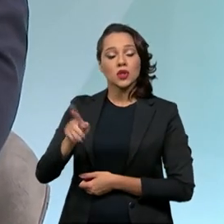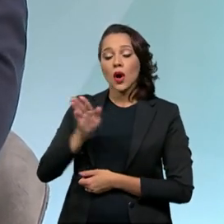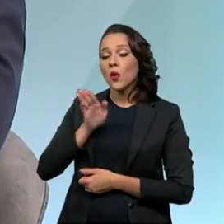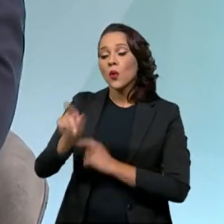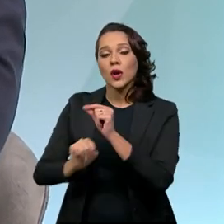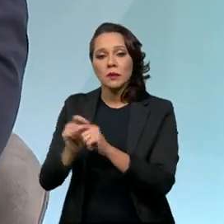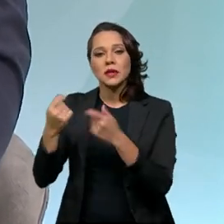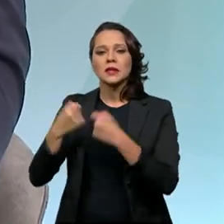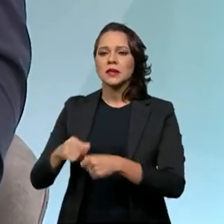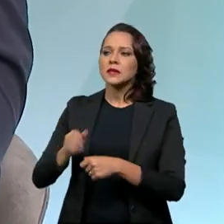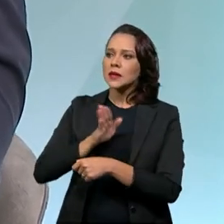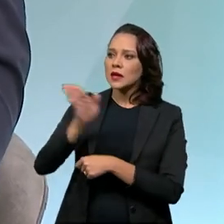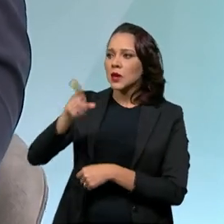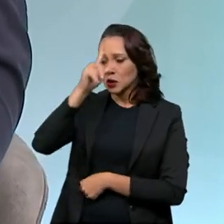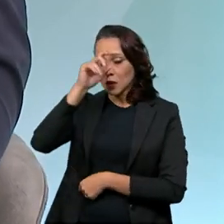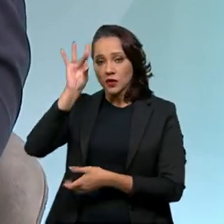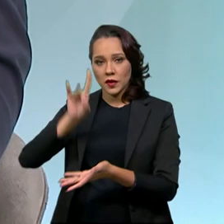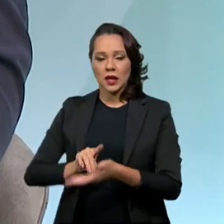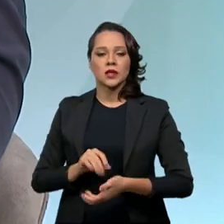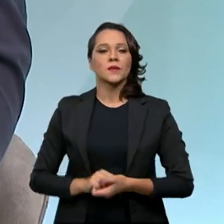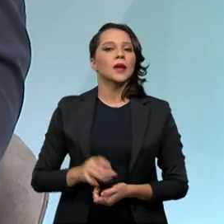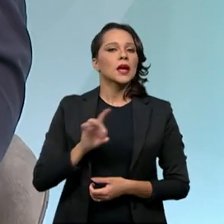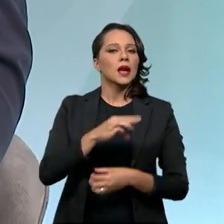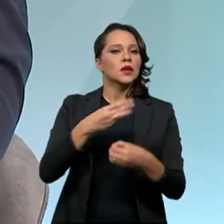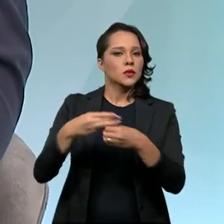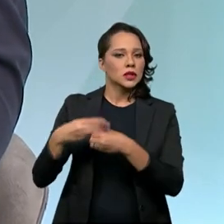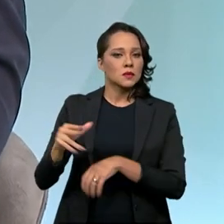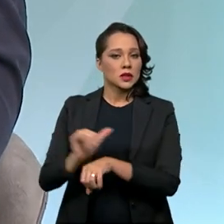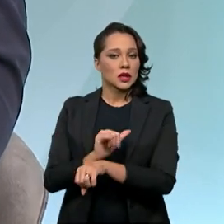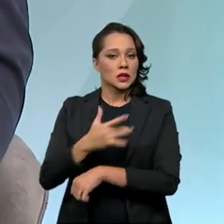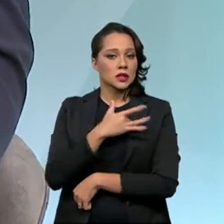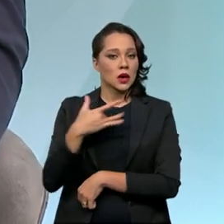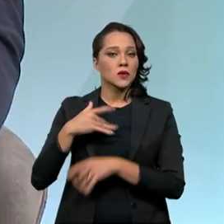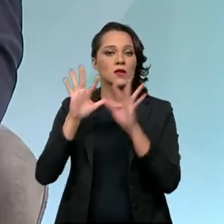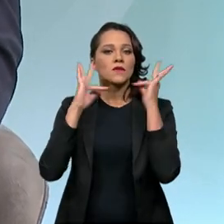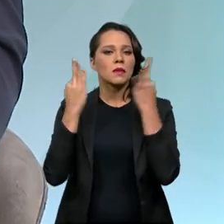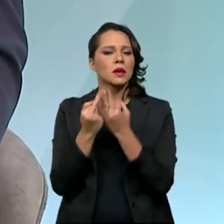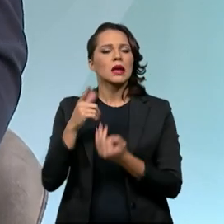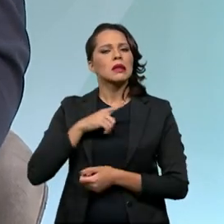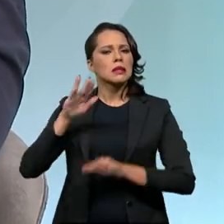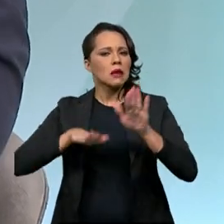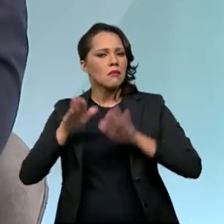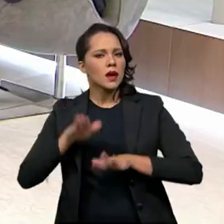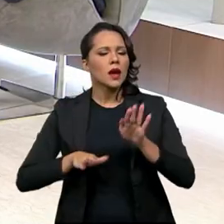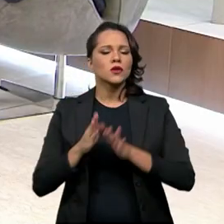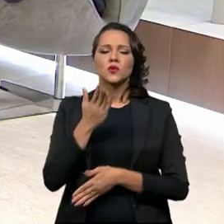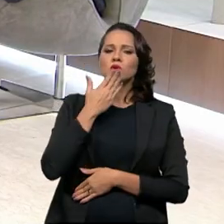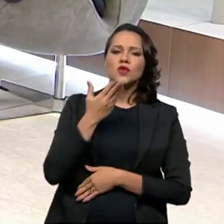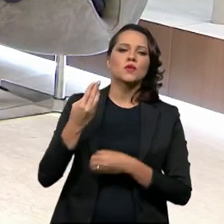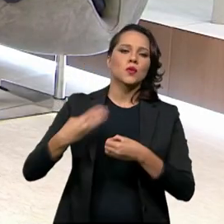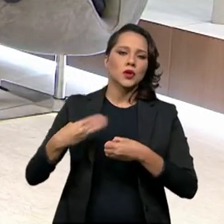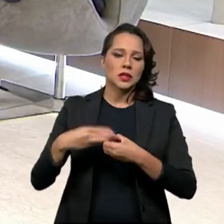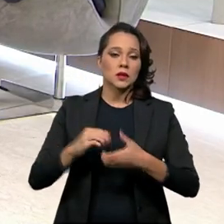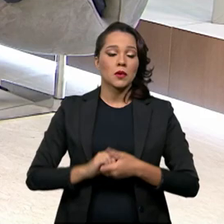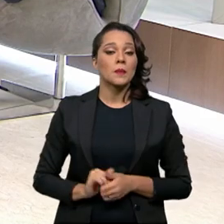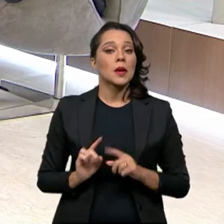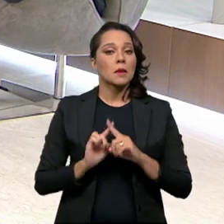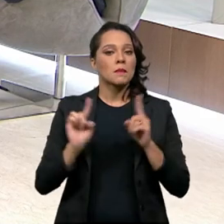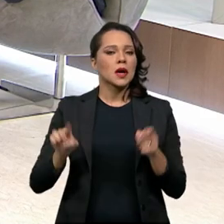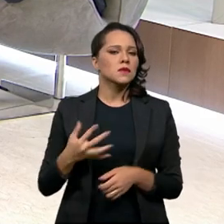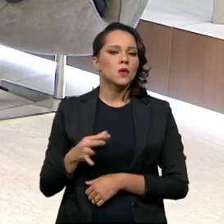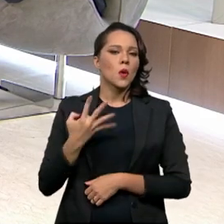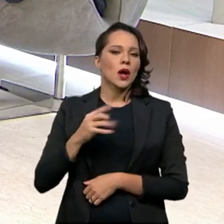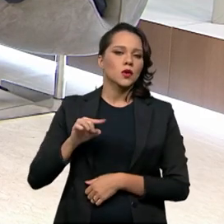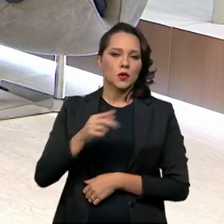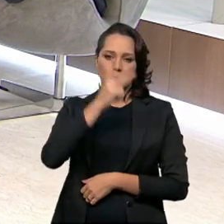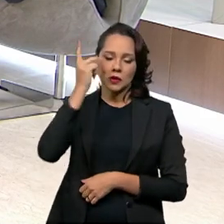tem que ser encaminhado. Então, cada município, a estratégia de saúde da família, ela engloba, isso depende um pouco da tipologia do município, mas cerca de 4